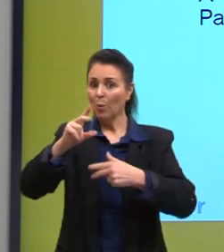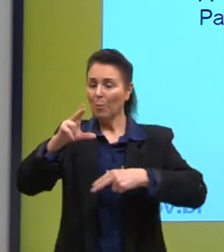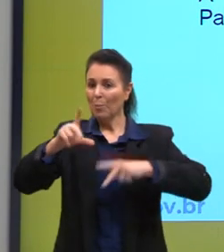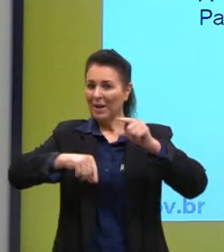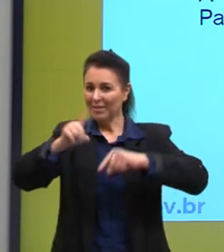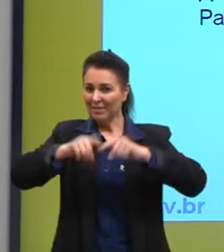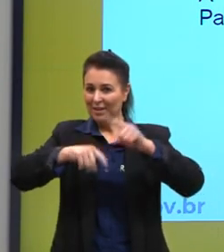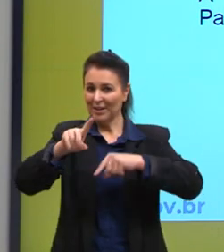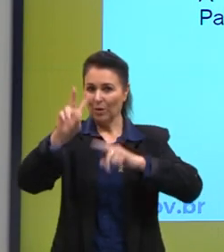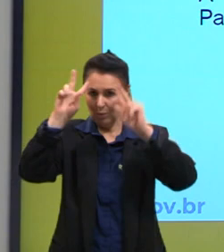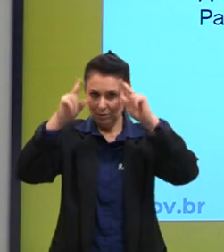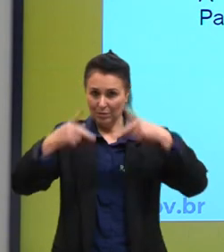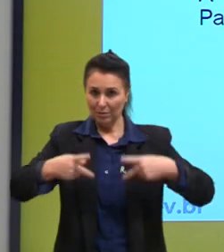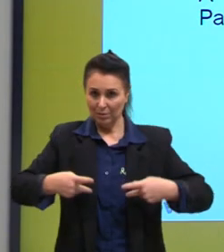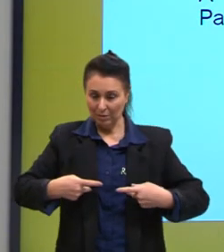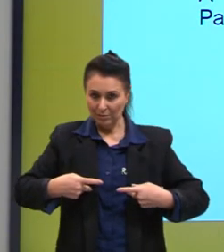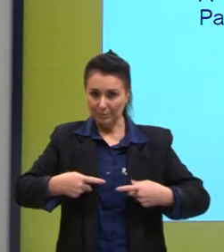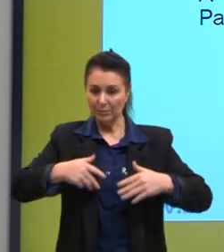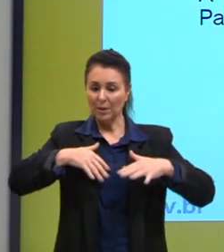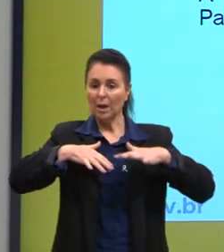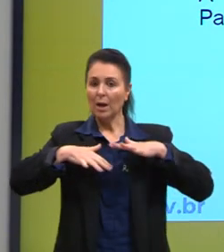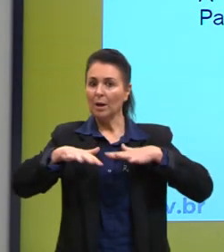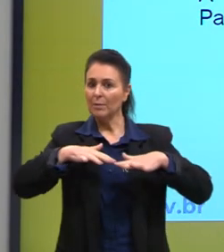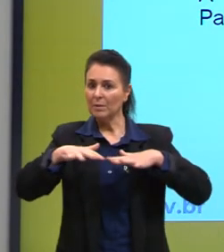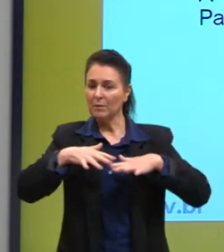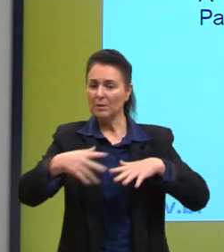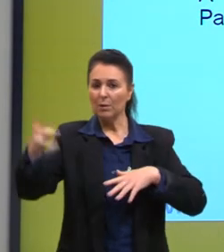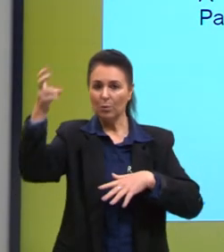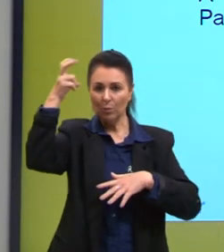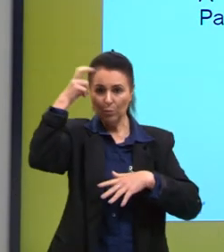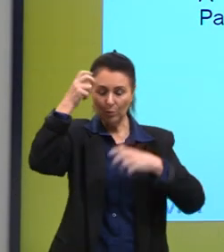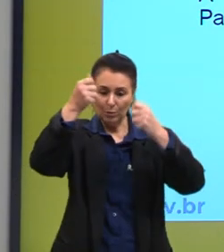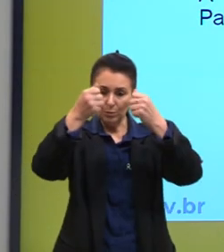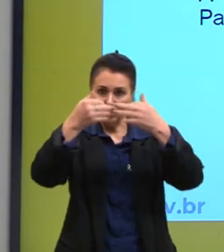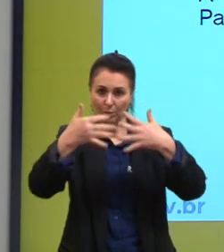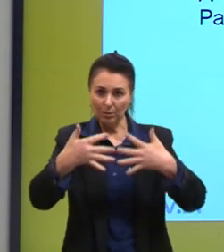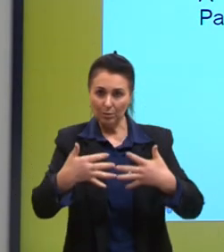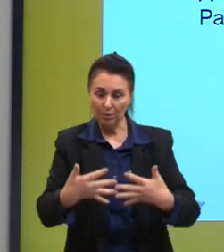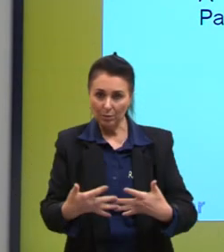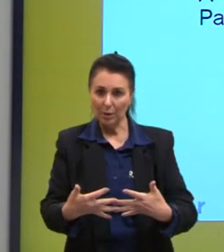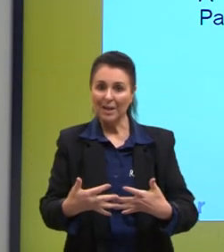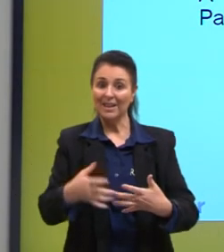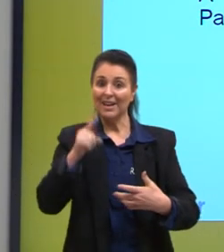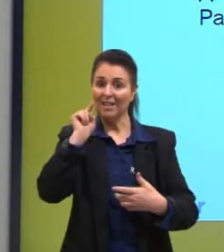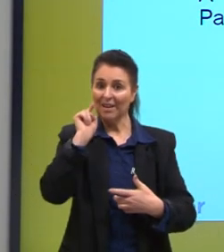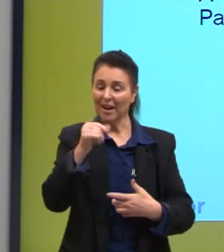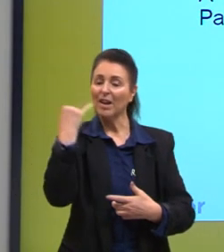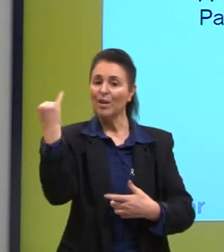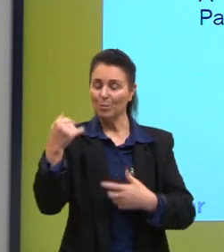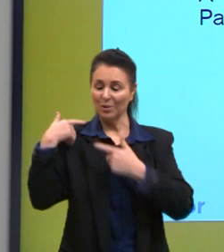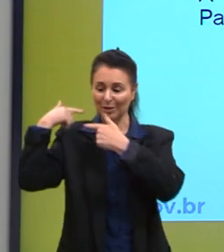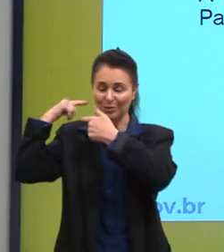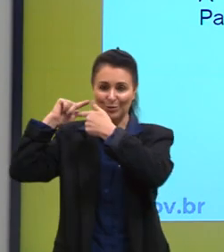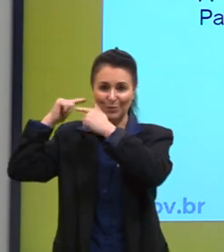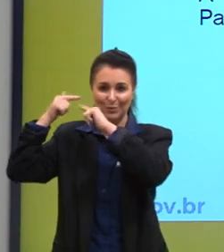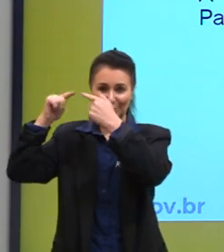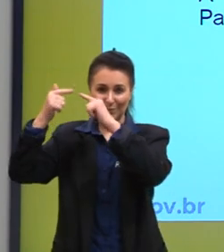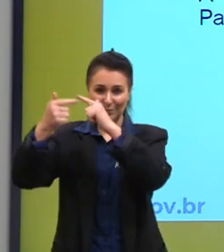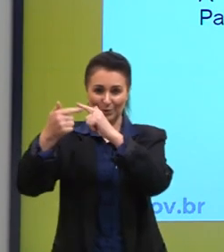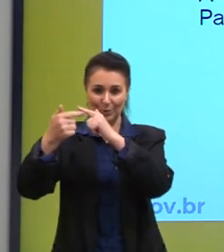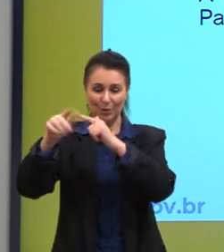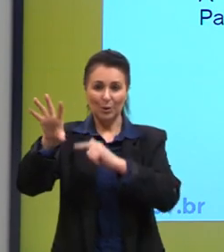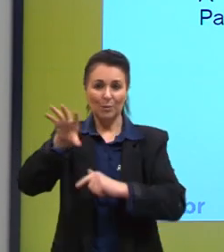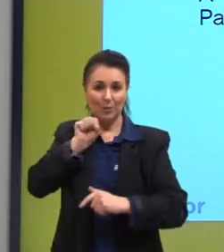característica da manifestação cultural descrita que justifica a sua condição de patrimônio imaterial, olha só,